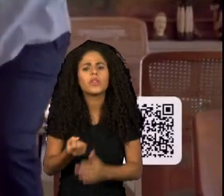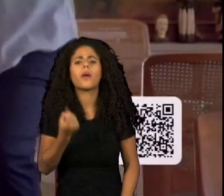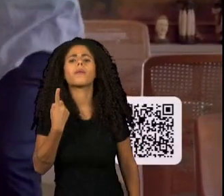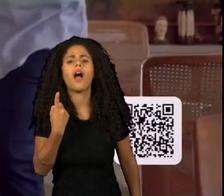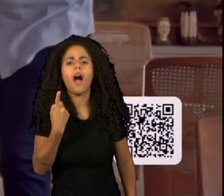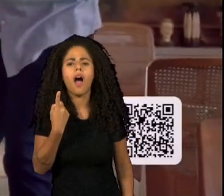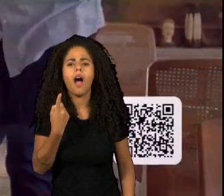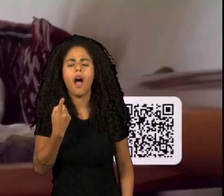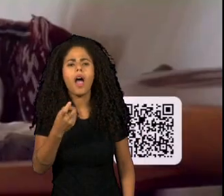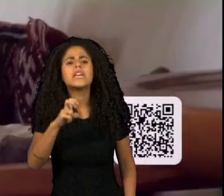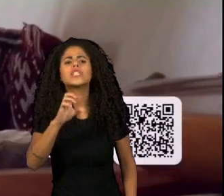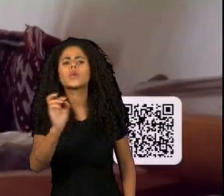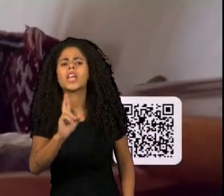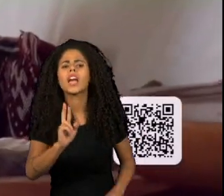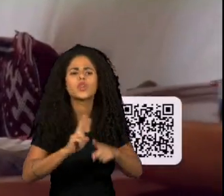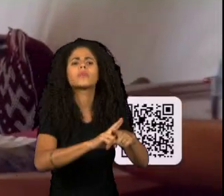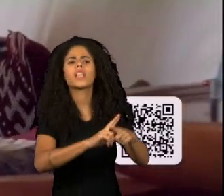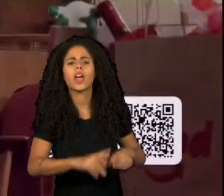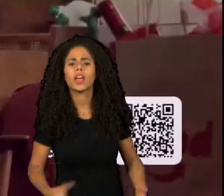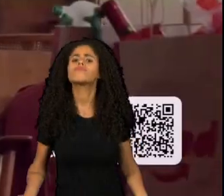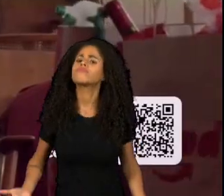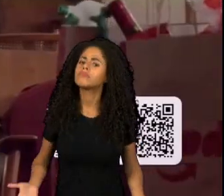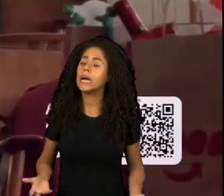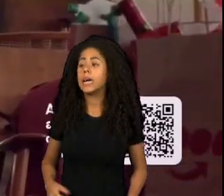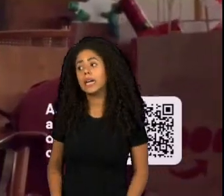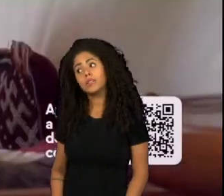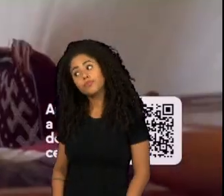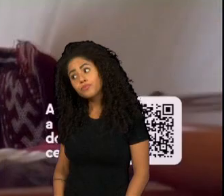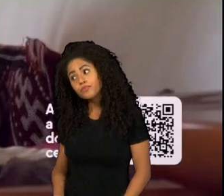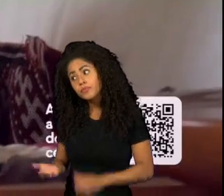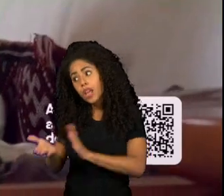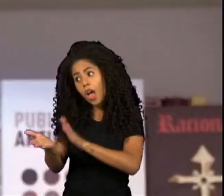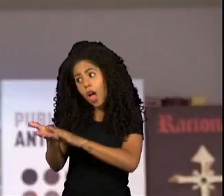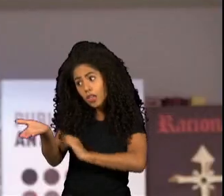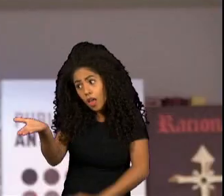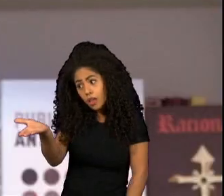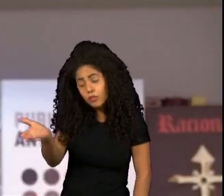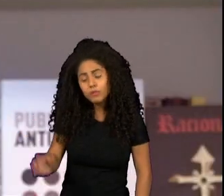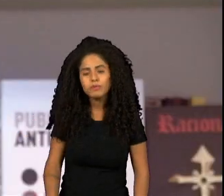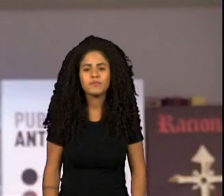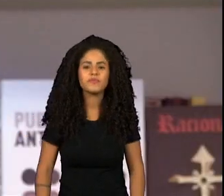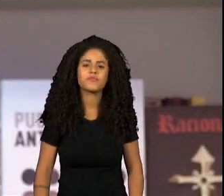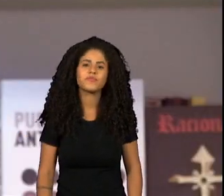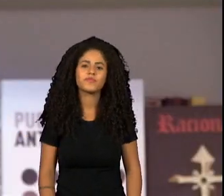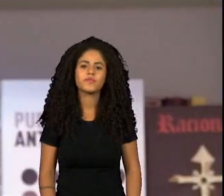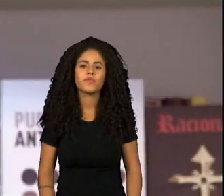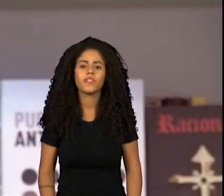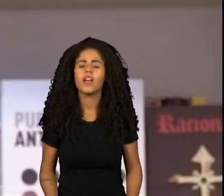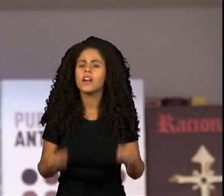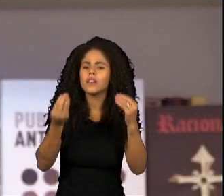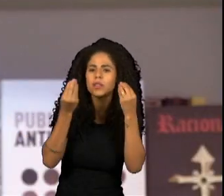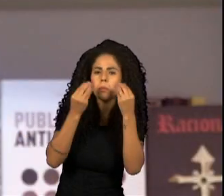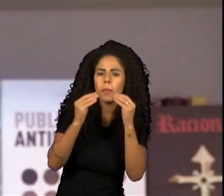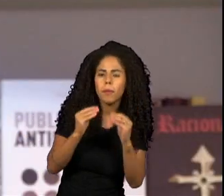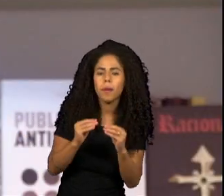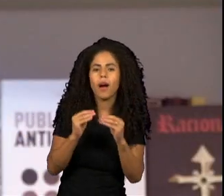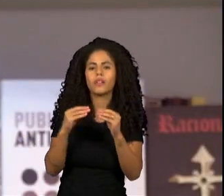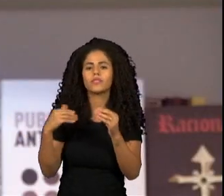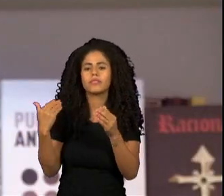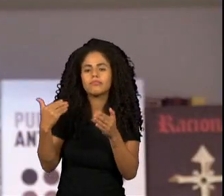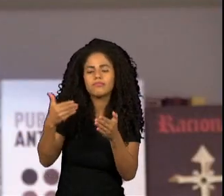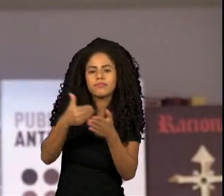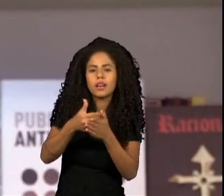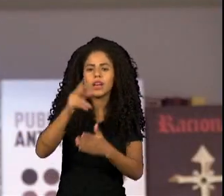mão! E os 50 reais que eu te emprestei? Tá na mão! Não tá na mão, não? A publicidade, ela marca épocas, né?